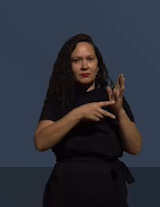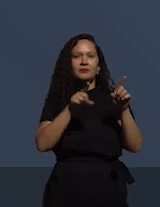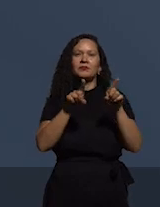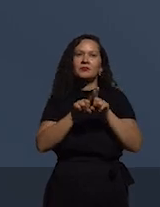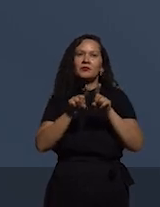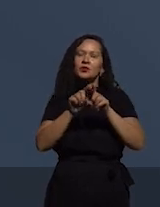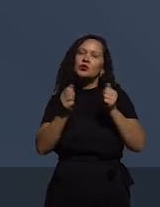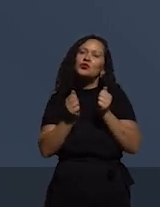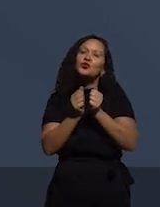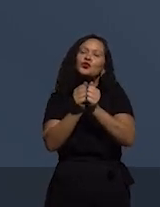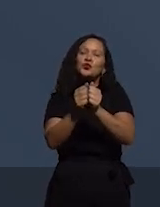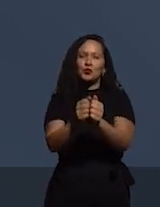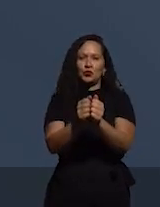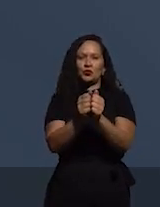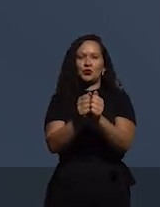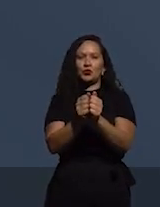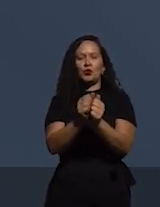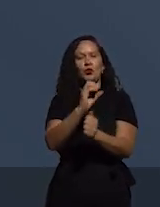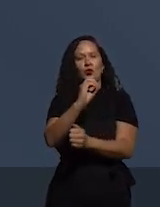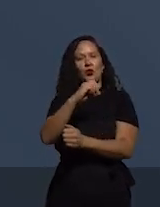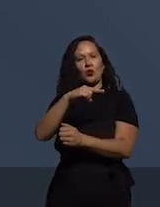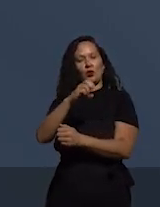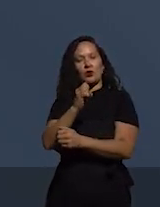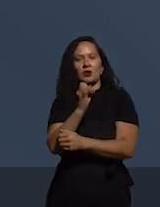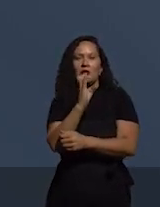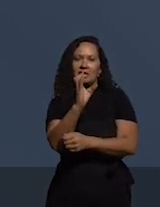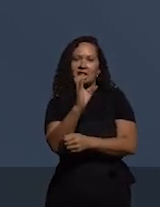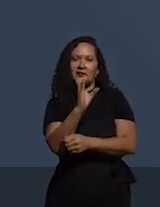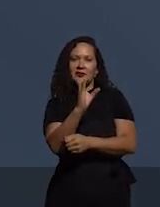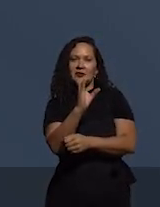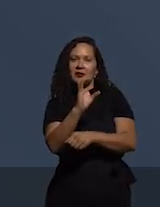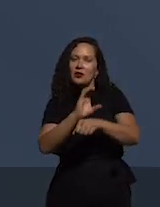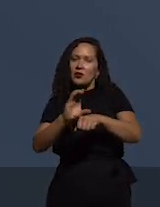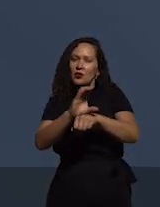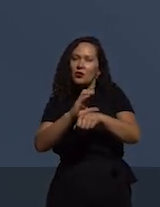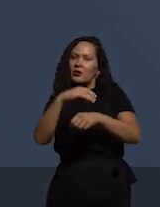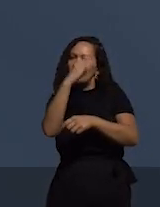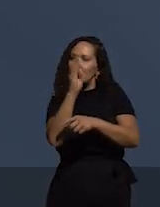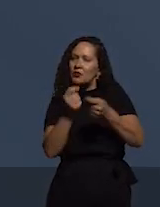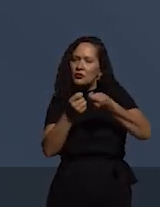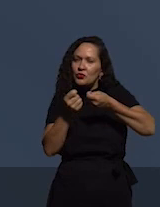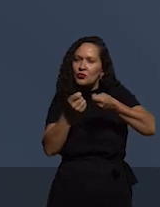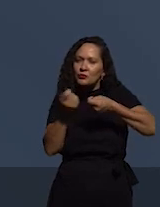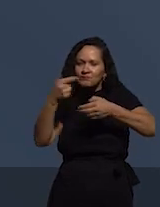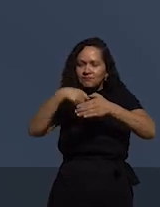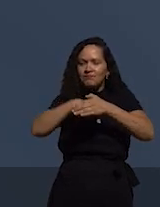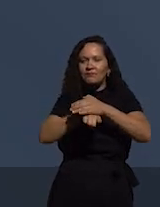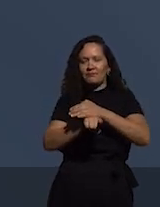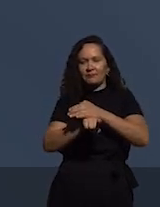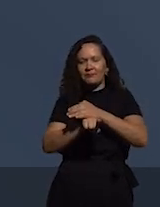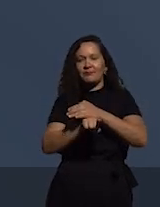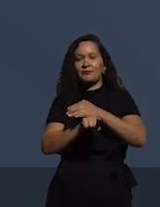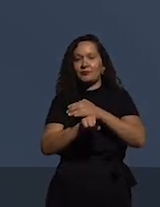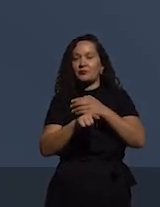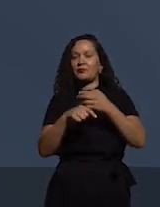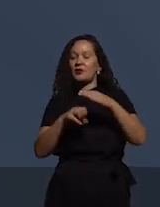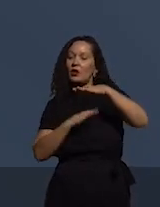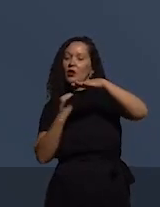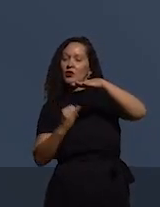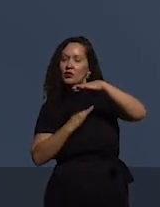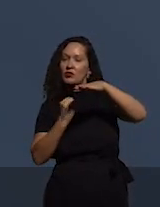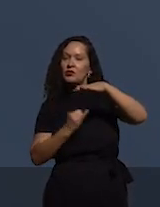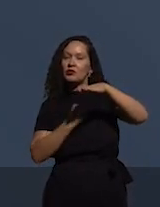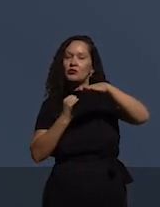juntamente com o CONACI, Conselho Nacional de Controle Interno, são as entidades